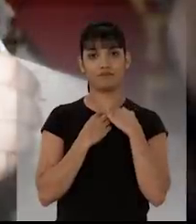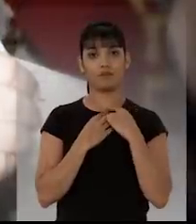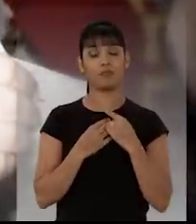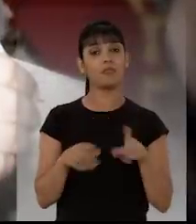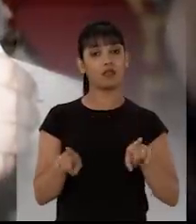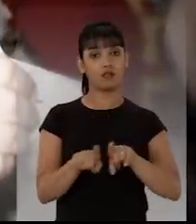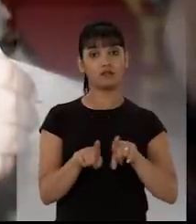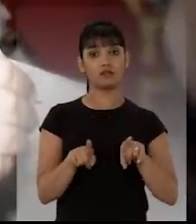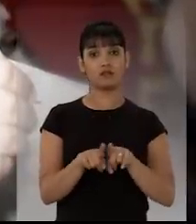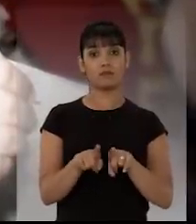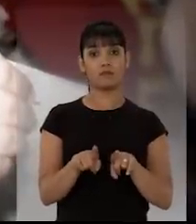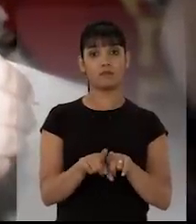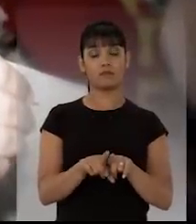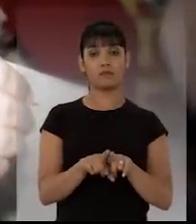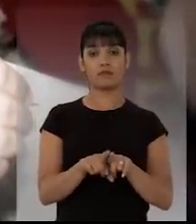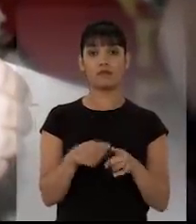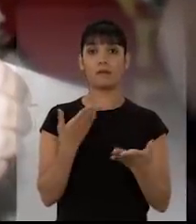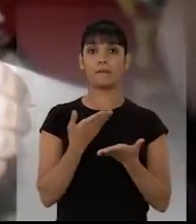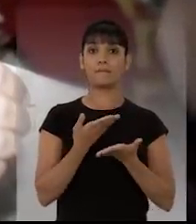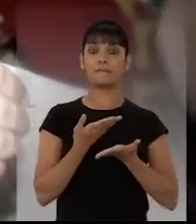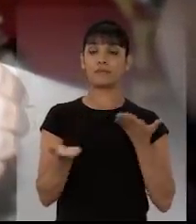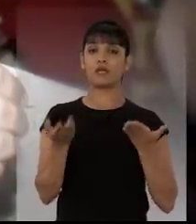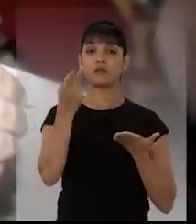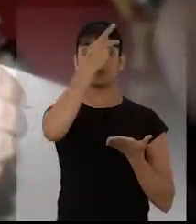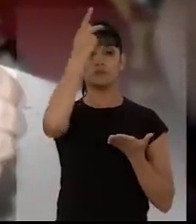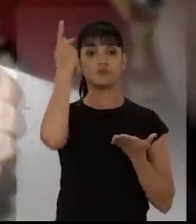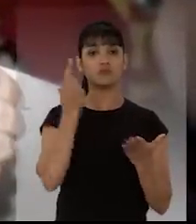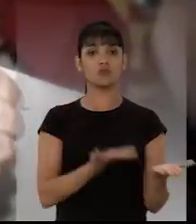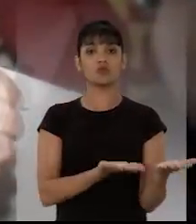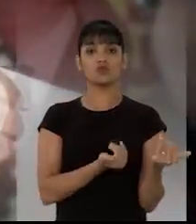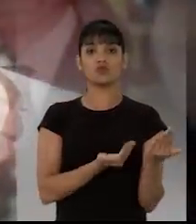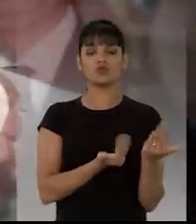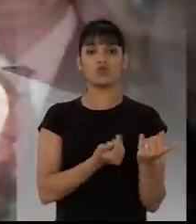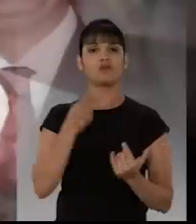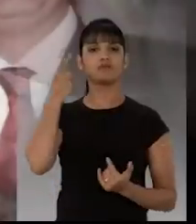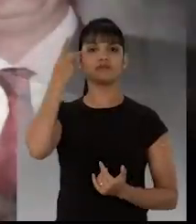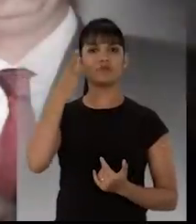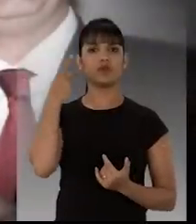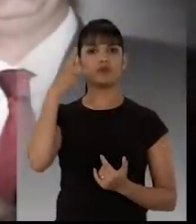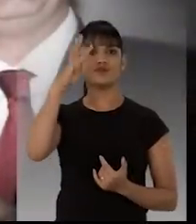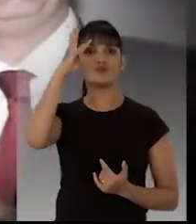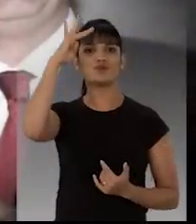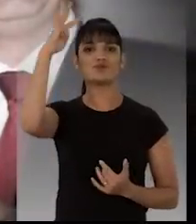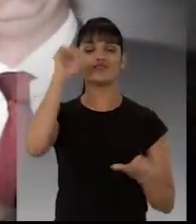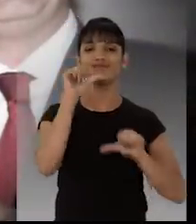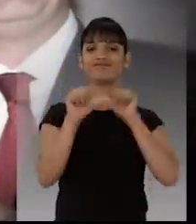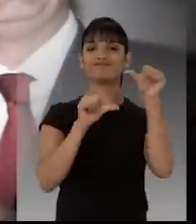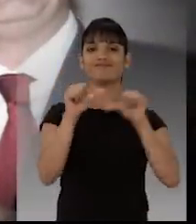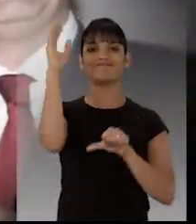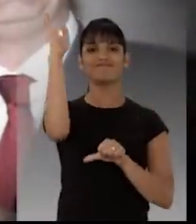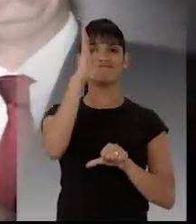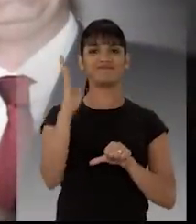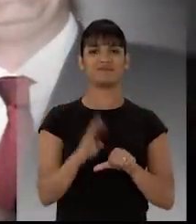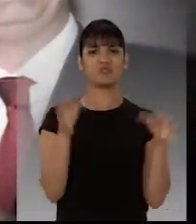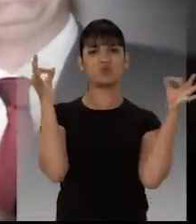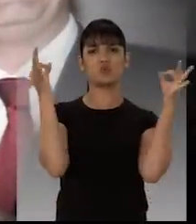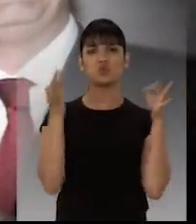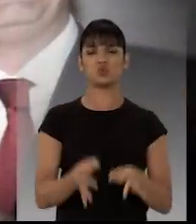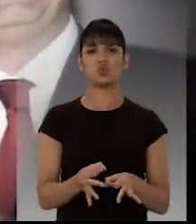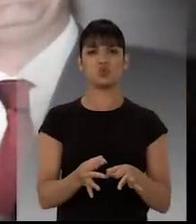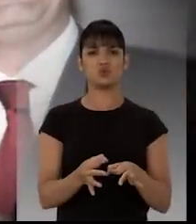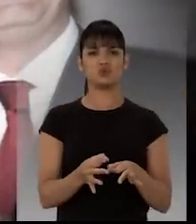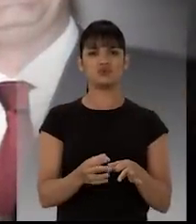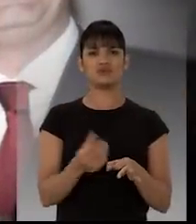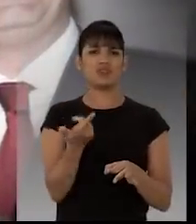Mais do que isso, perde um jovem político que sonhava em transformar o Brasil num país mais justo, menos